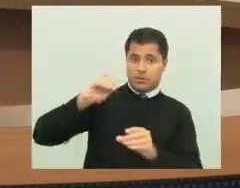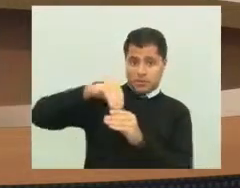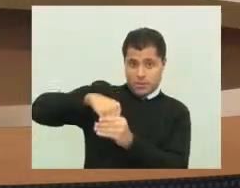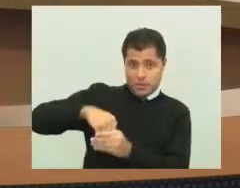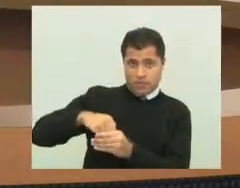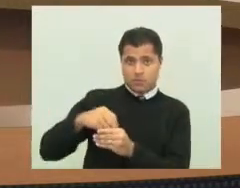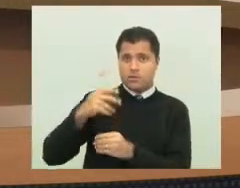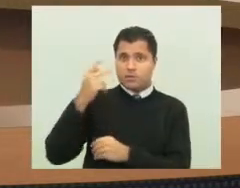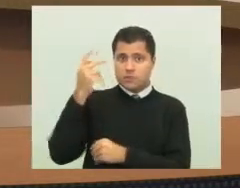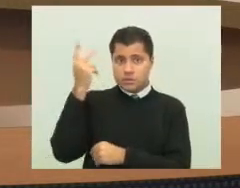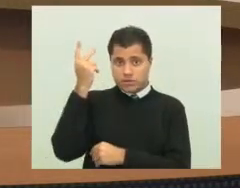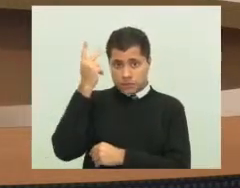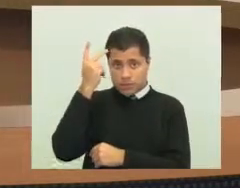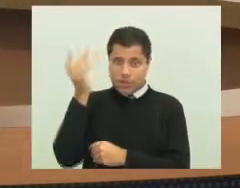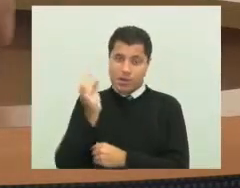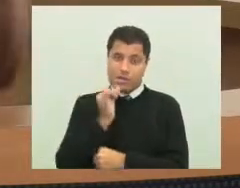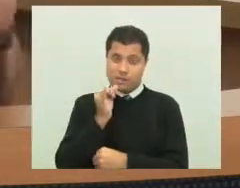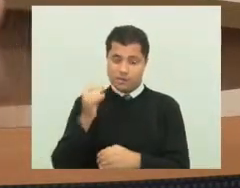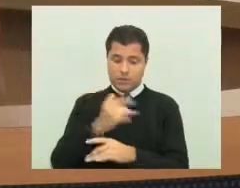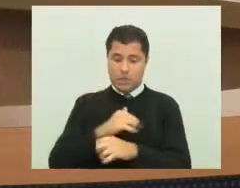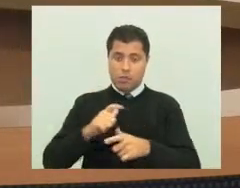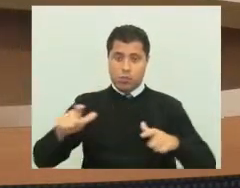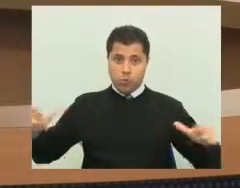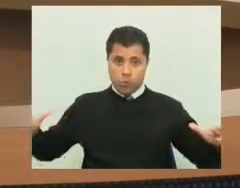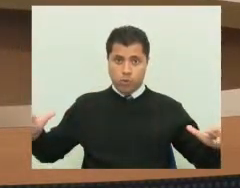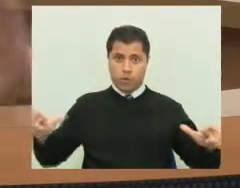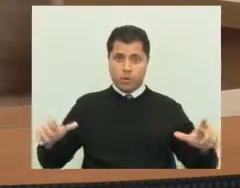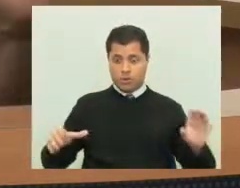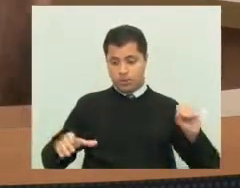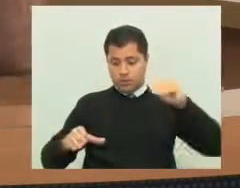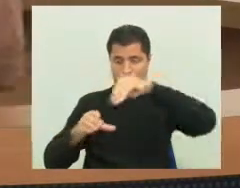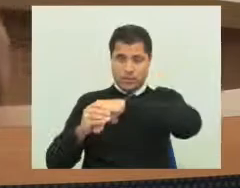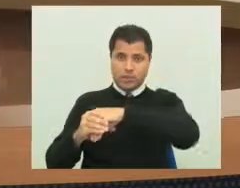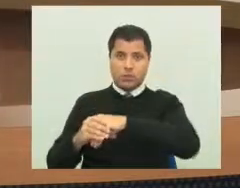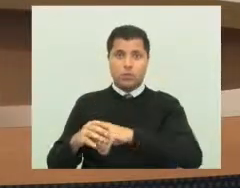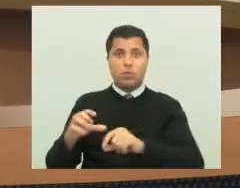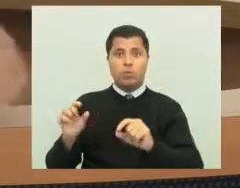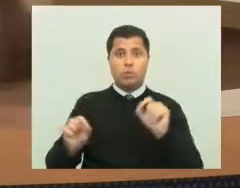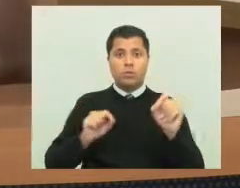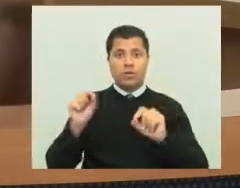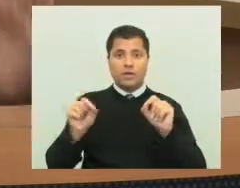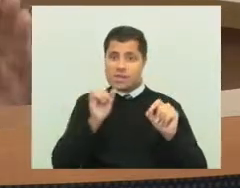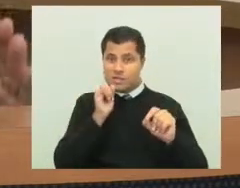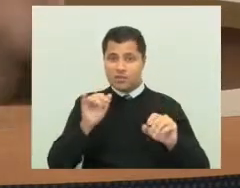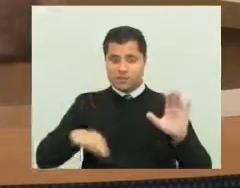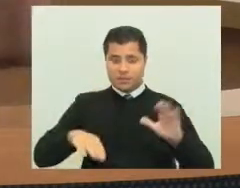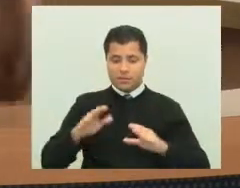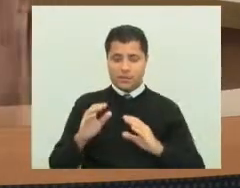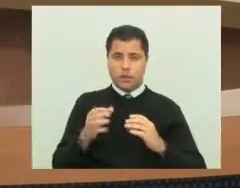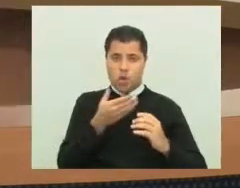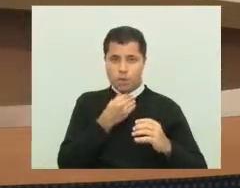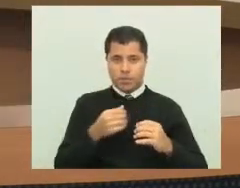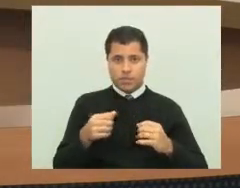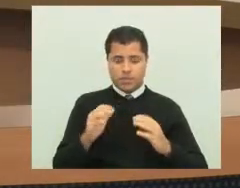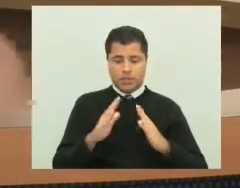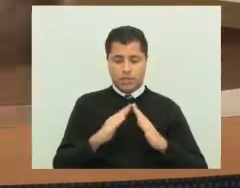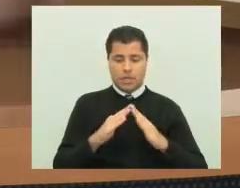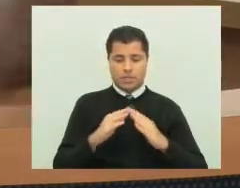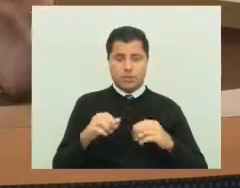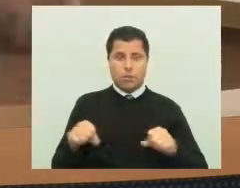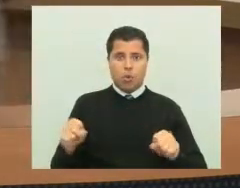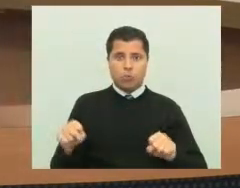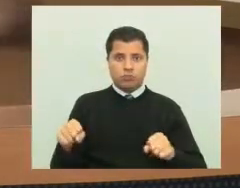metrópoles acontece, que é o motoboy sair da casa dele para atender uma pessoa doente